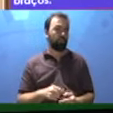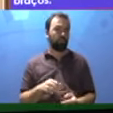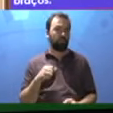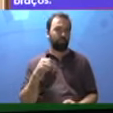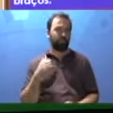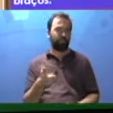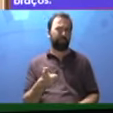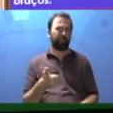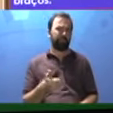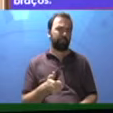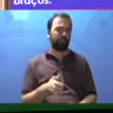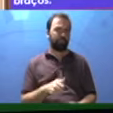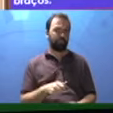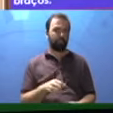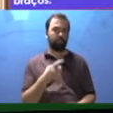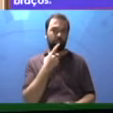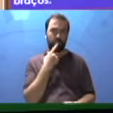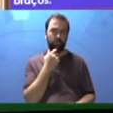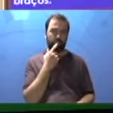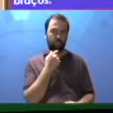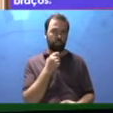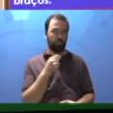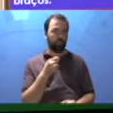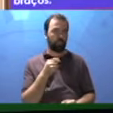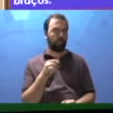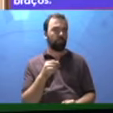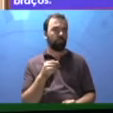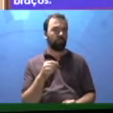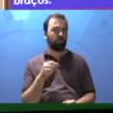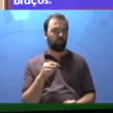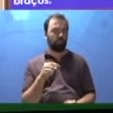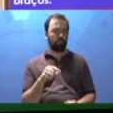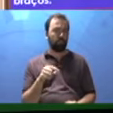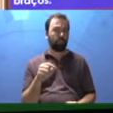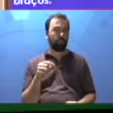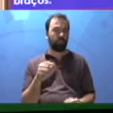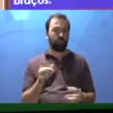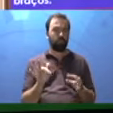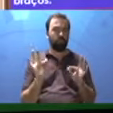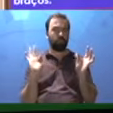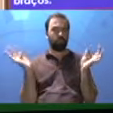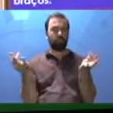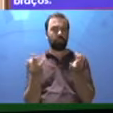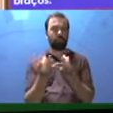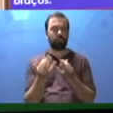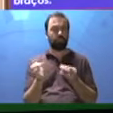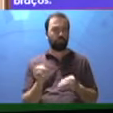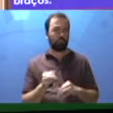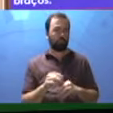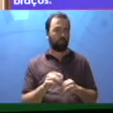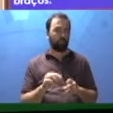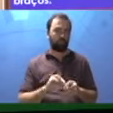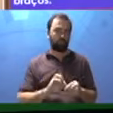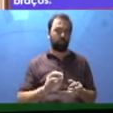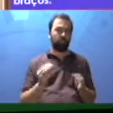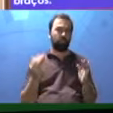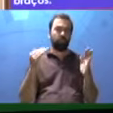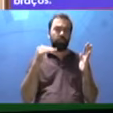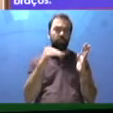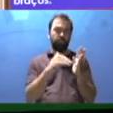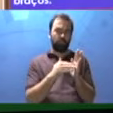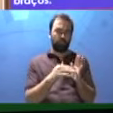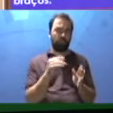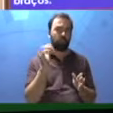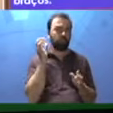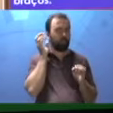Pronto. E de vermelho, o caminho mais curto para aquela família, lembra? Que elas querem chegar na sala